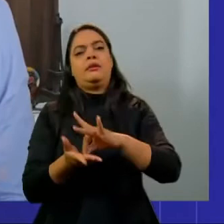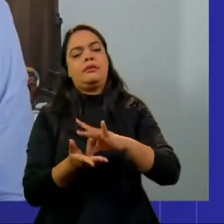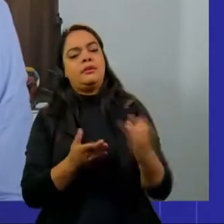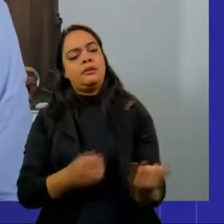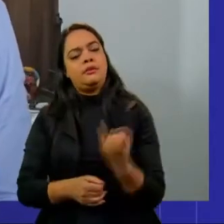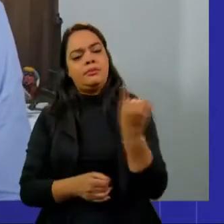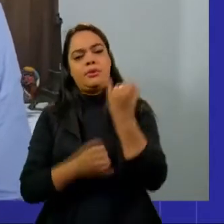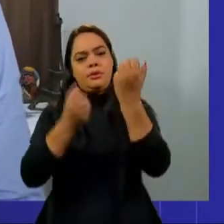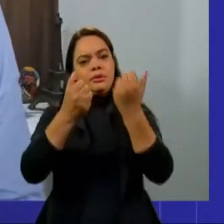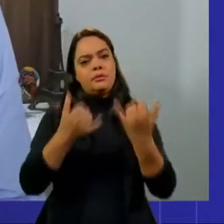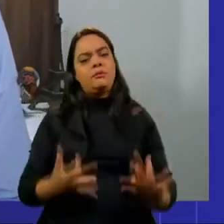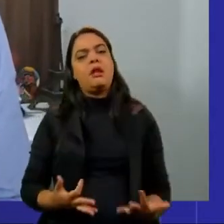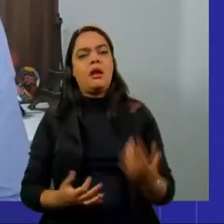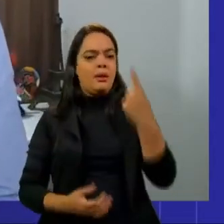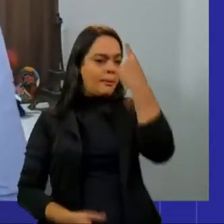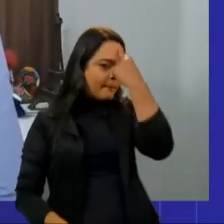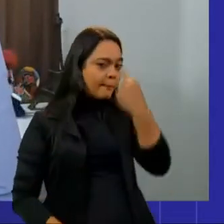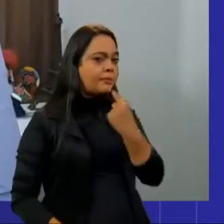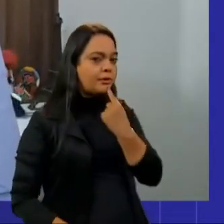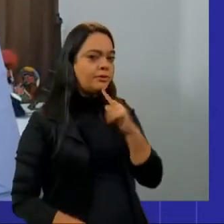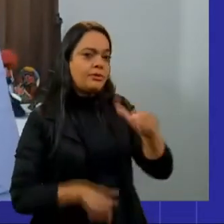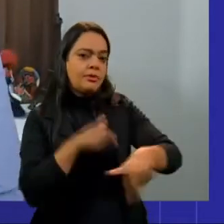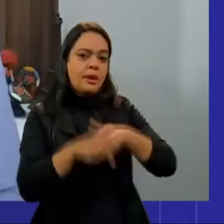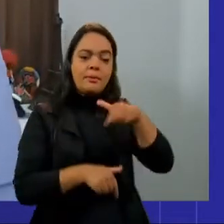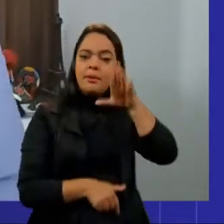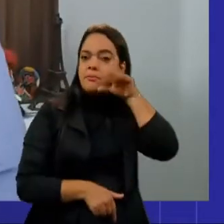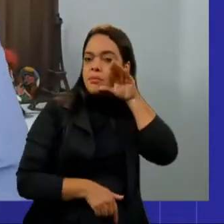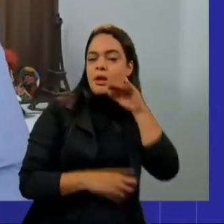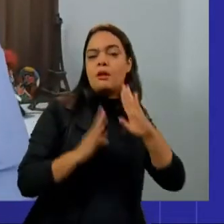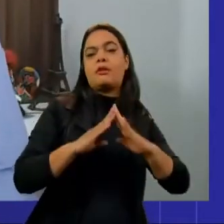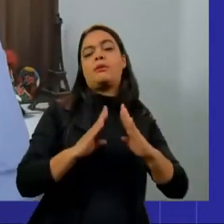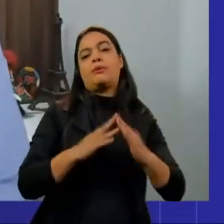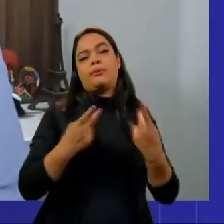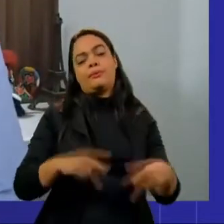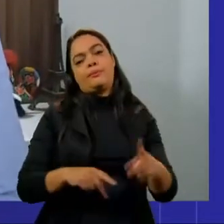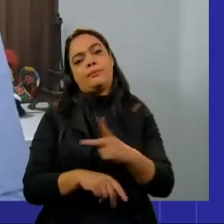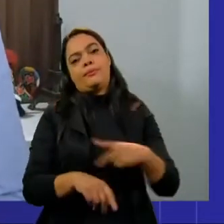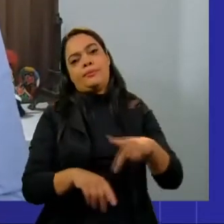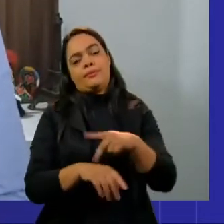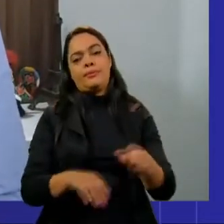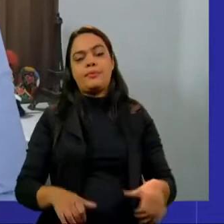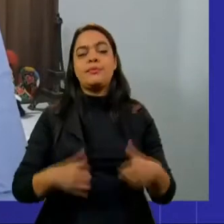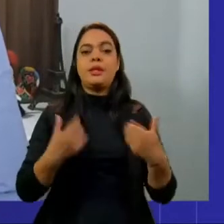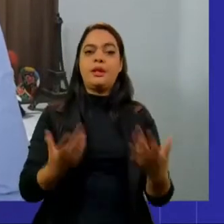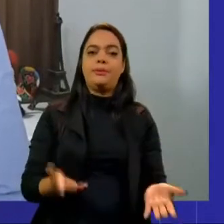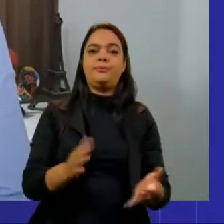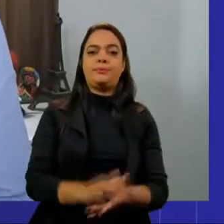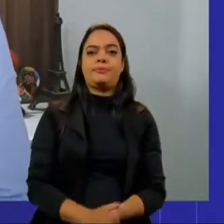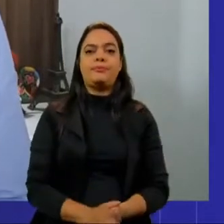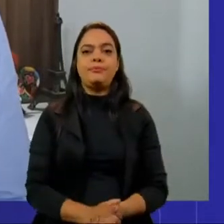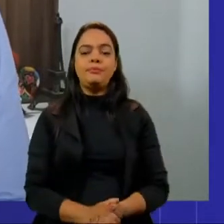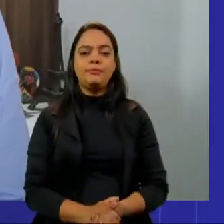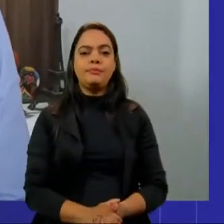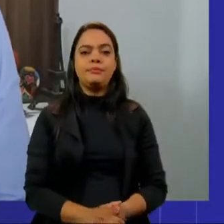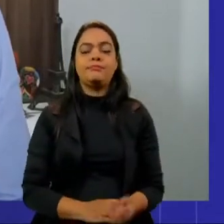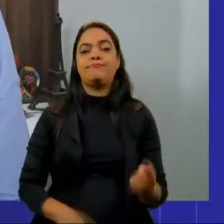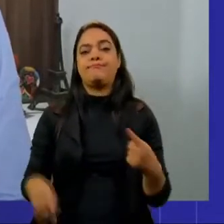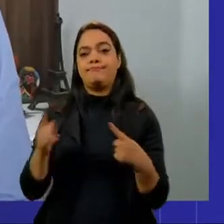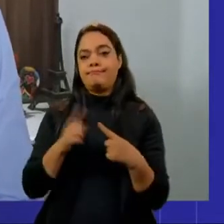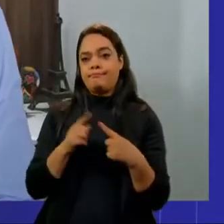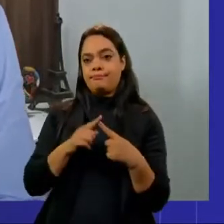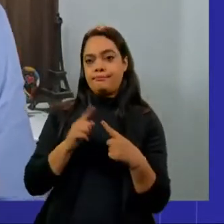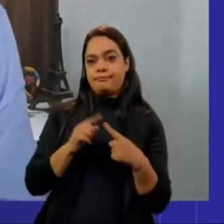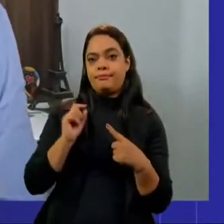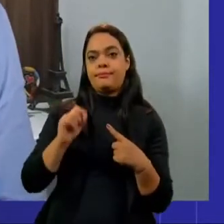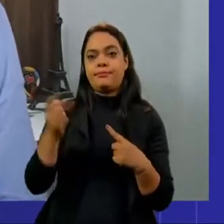qual o perfil do trabalhador doméstico no país. Dessa forma, o primeiro ponto que vem à tona